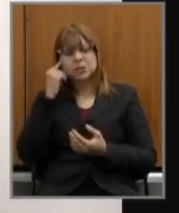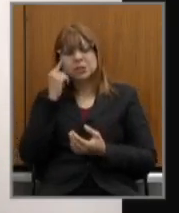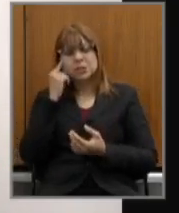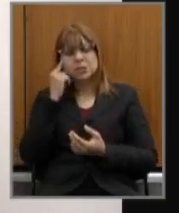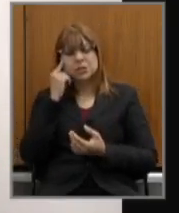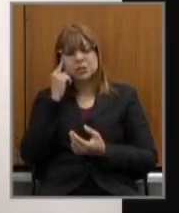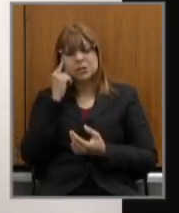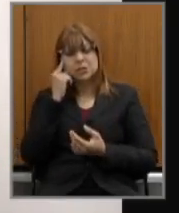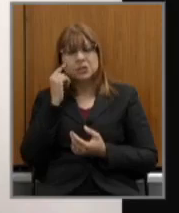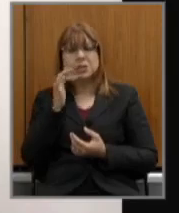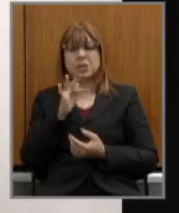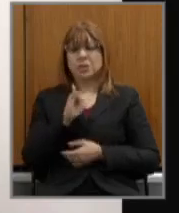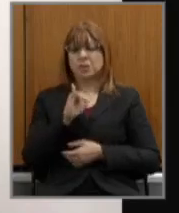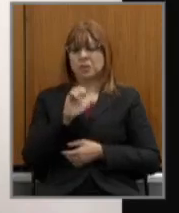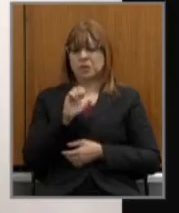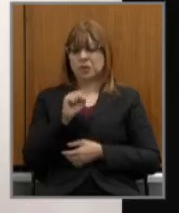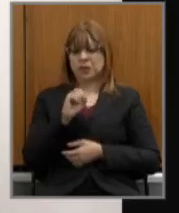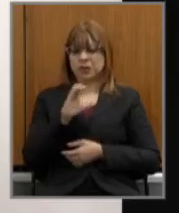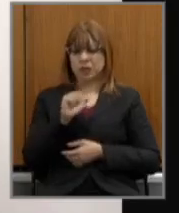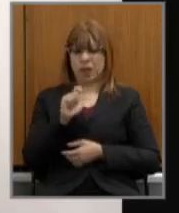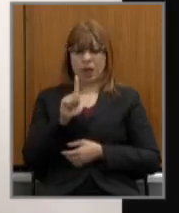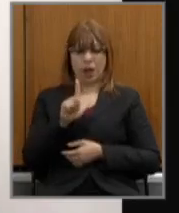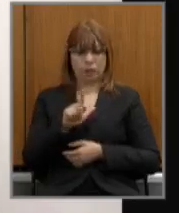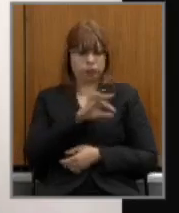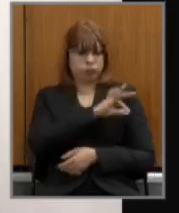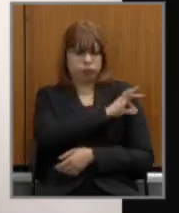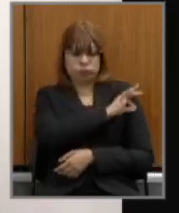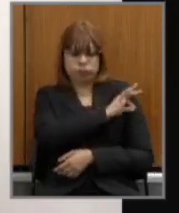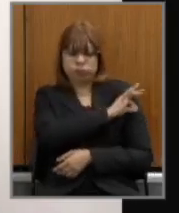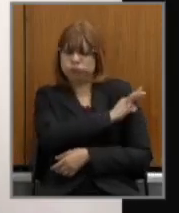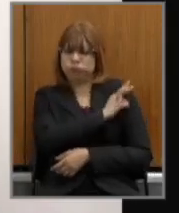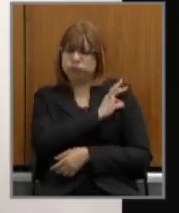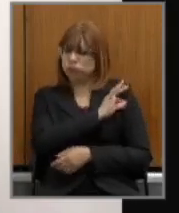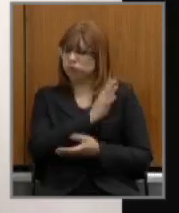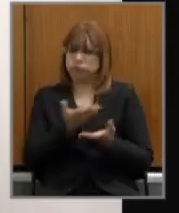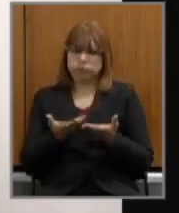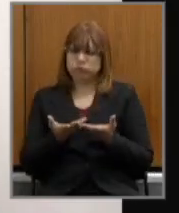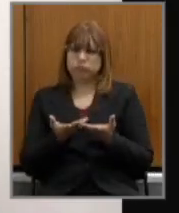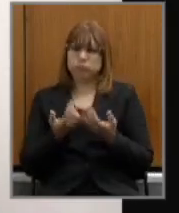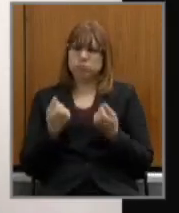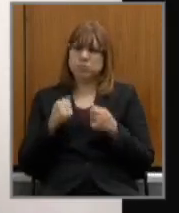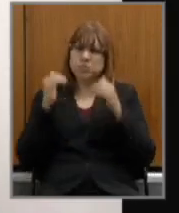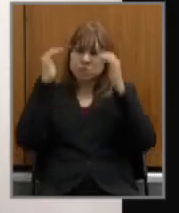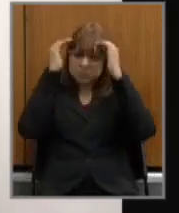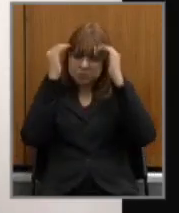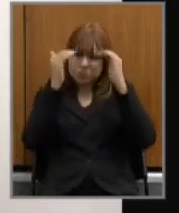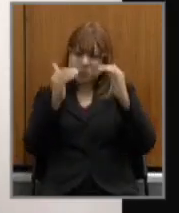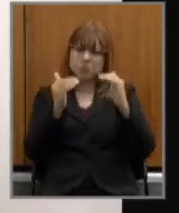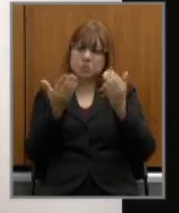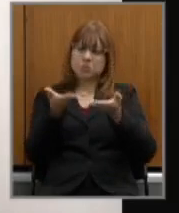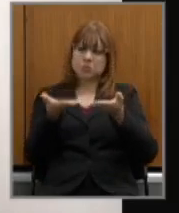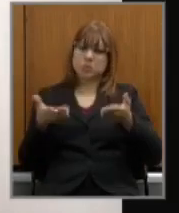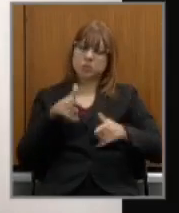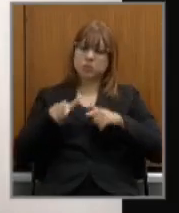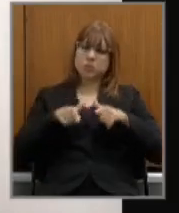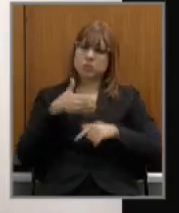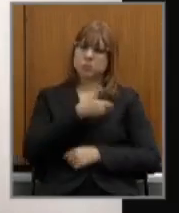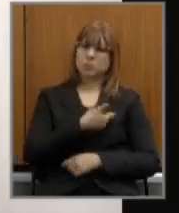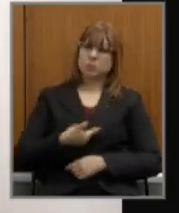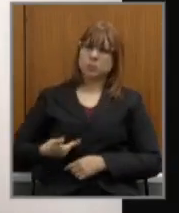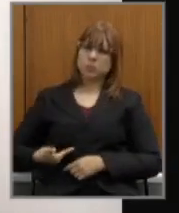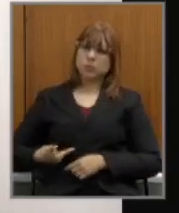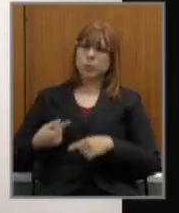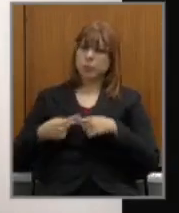sim de um pacto geracional de respeito ao serviço público não é justo colocar interesses da sociedade